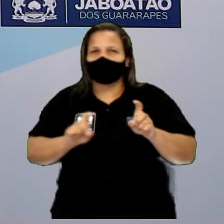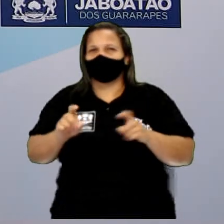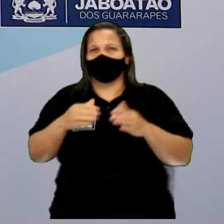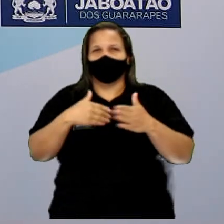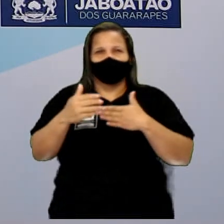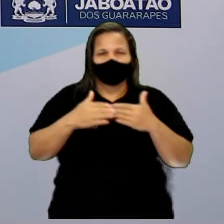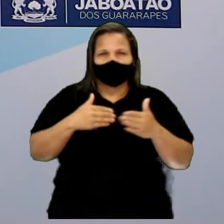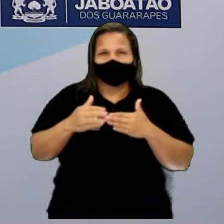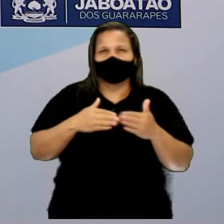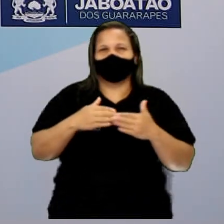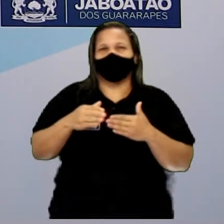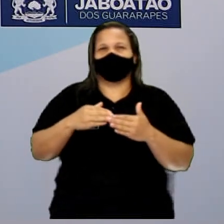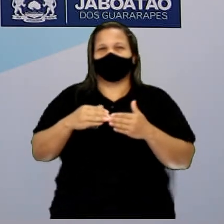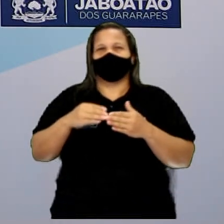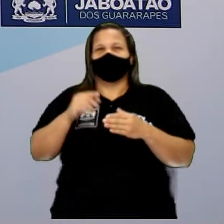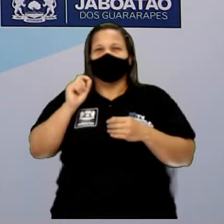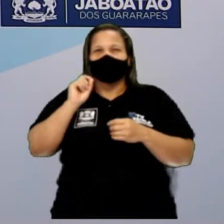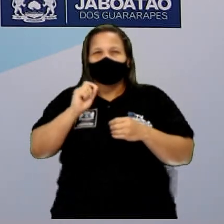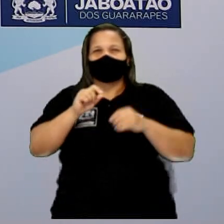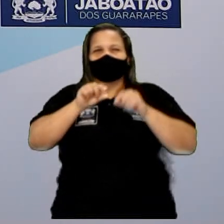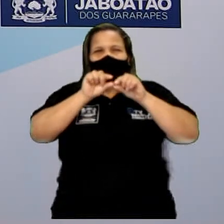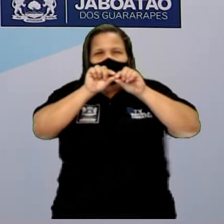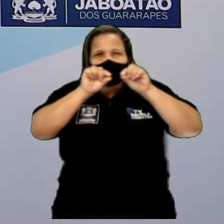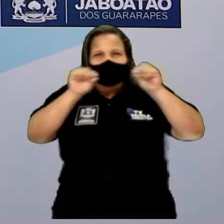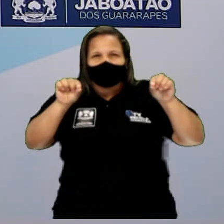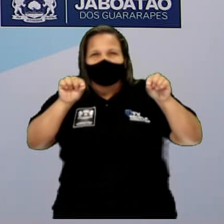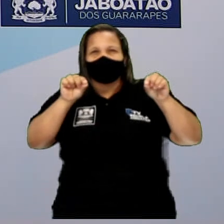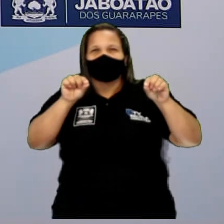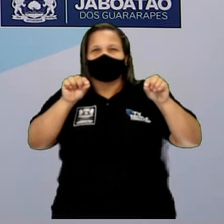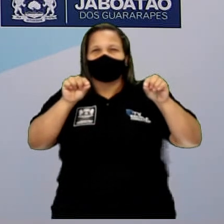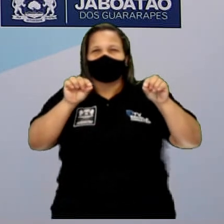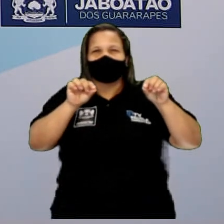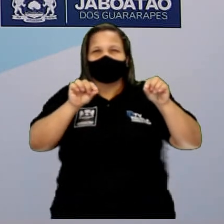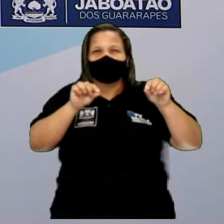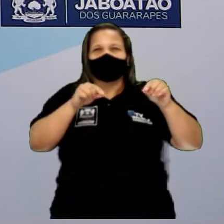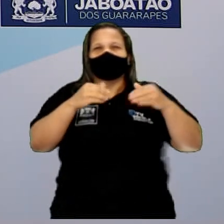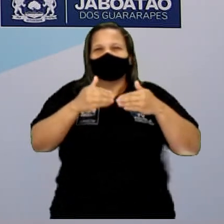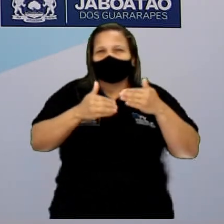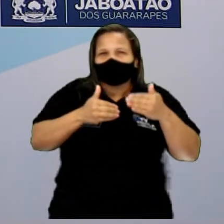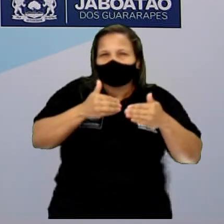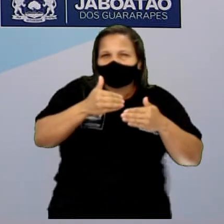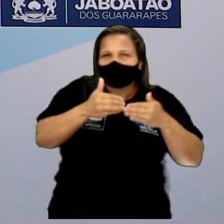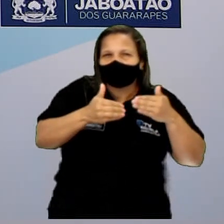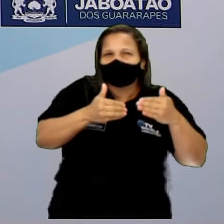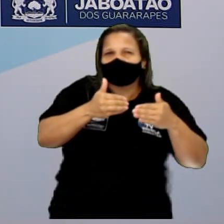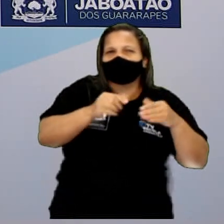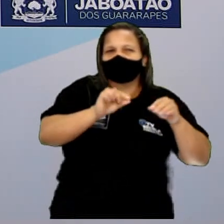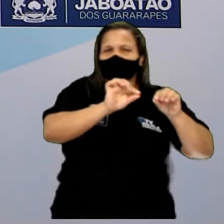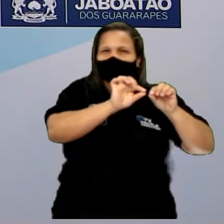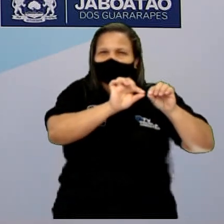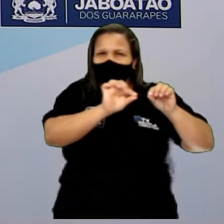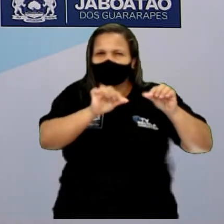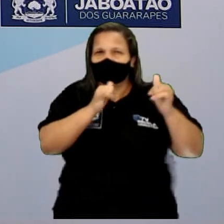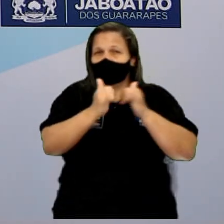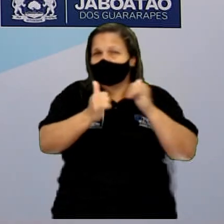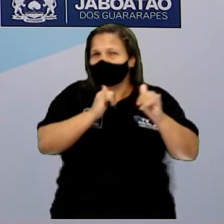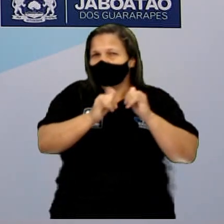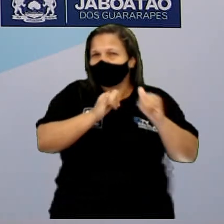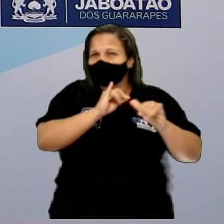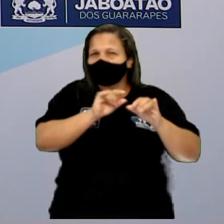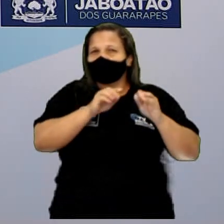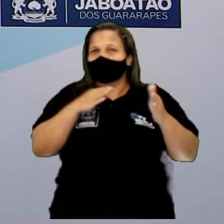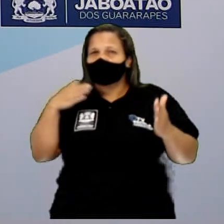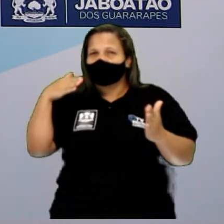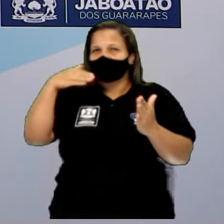elétrica passa bem devagarzinho ali, né? Para que haja o funcionamento correto daquele equipamento, certo? Muito